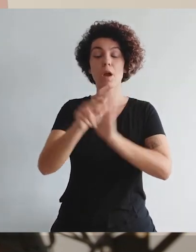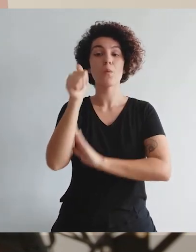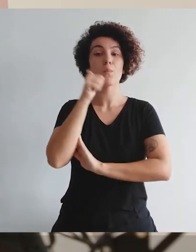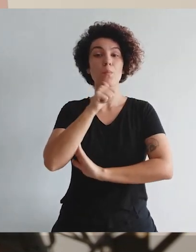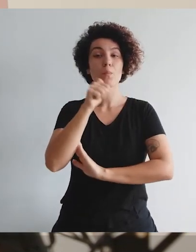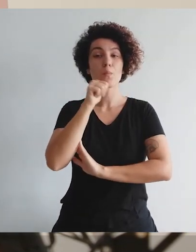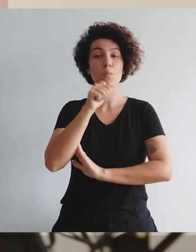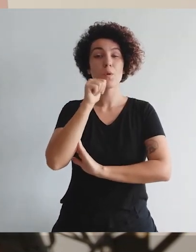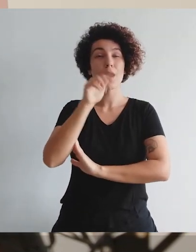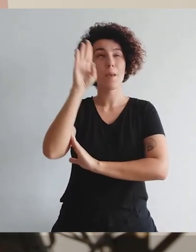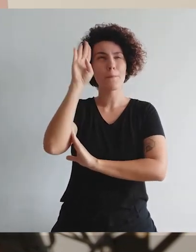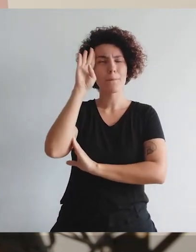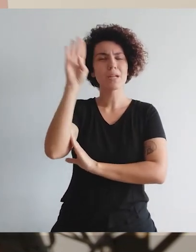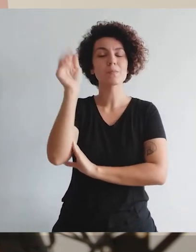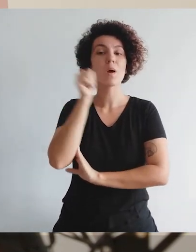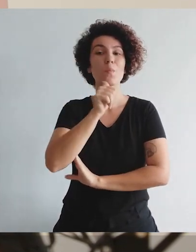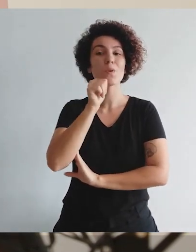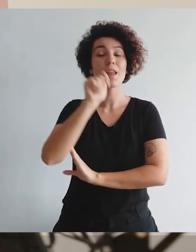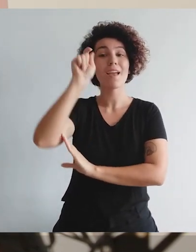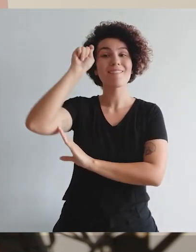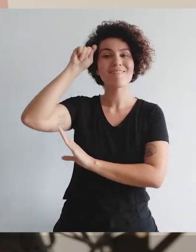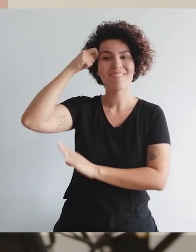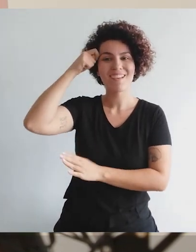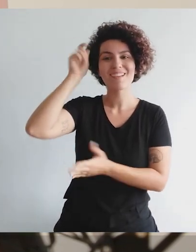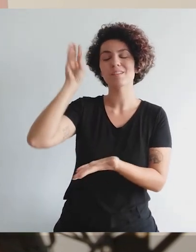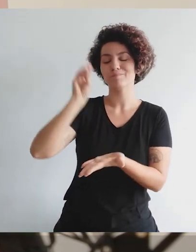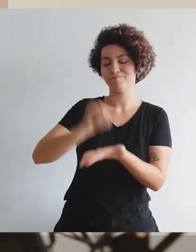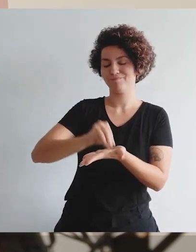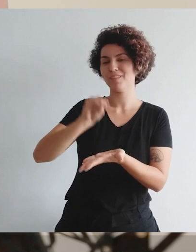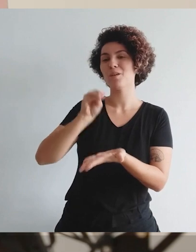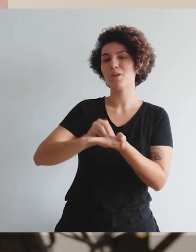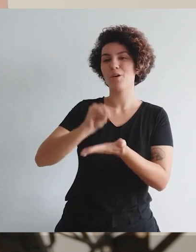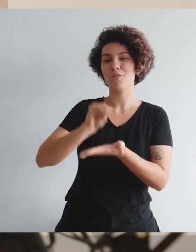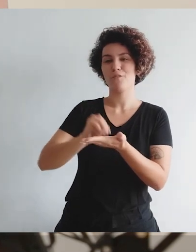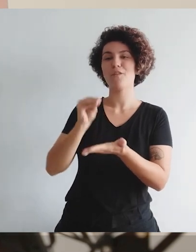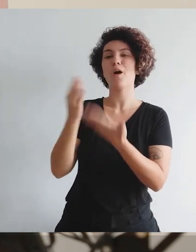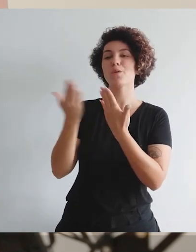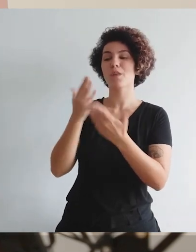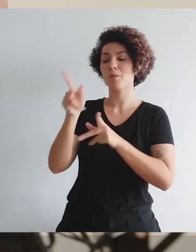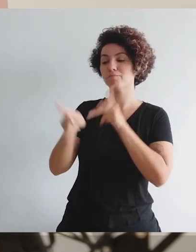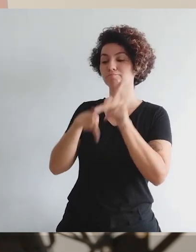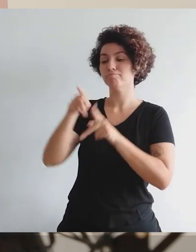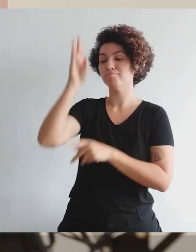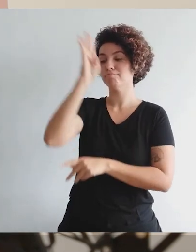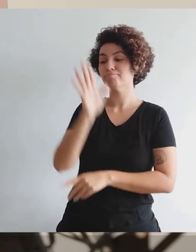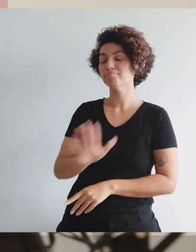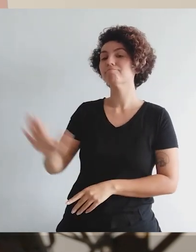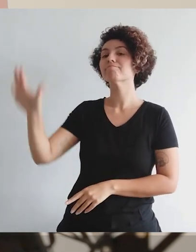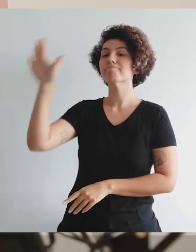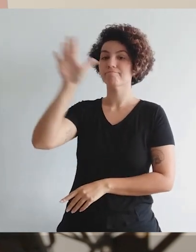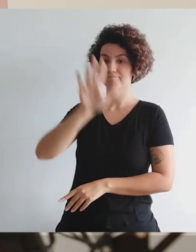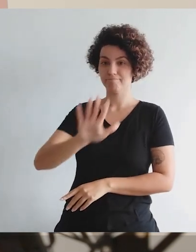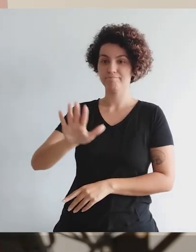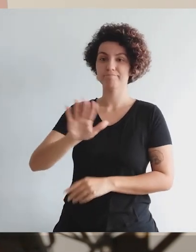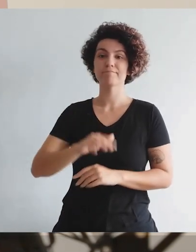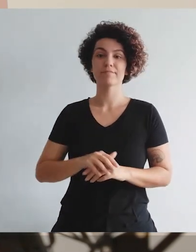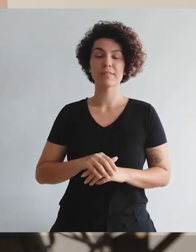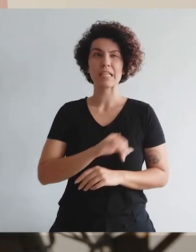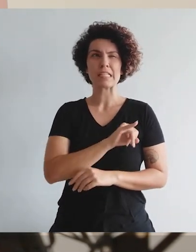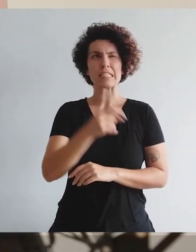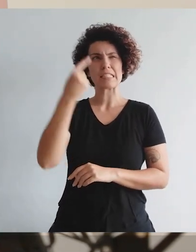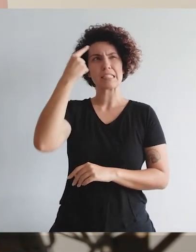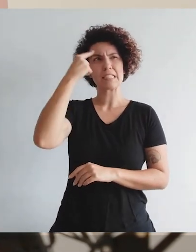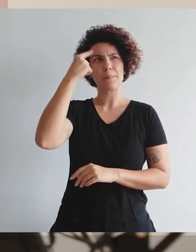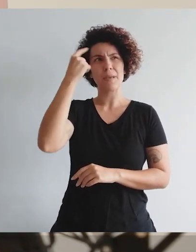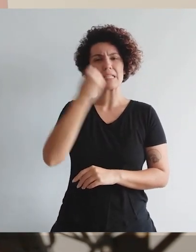representatividade feminina, em especial, da mulher negra, ela ainda é muito aquém, se a gente compara com a composição da população brasileira.